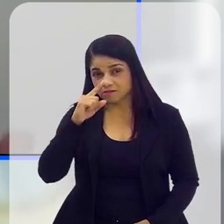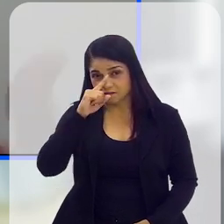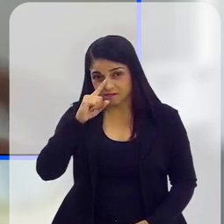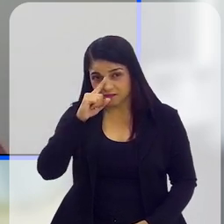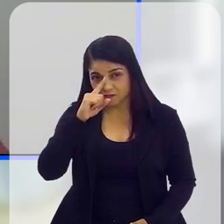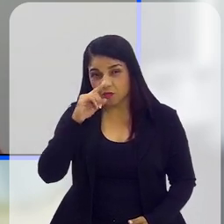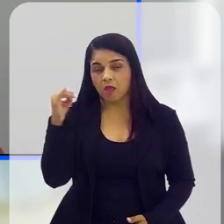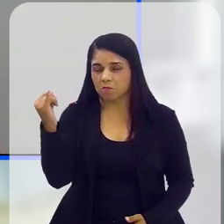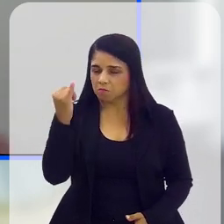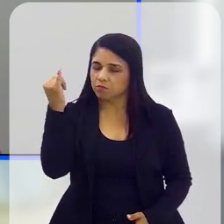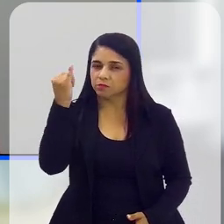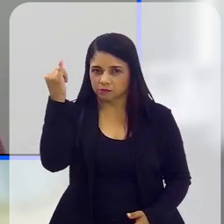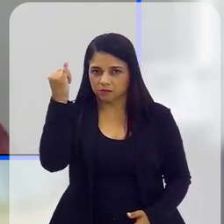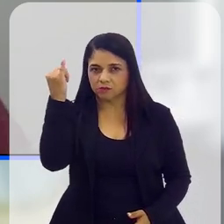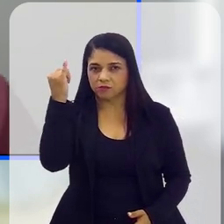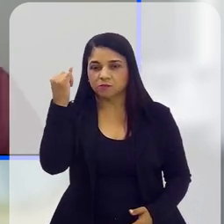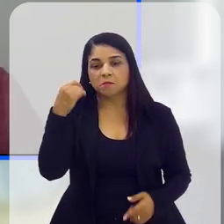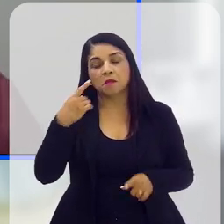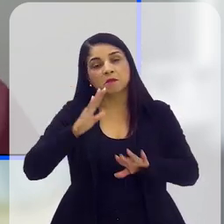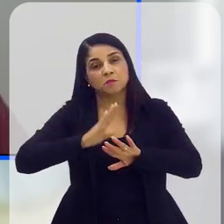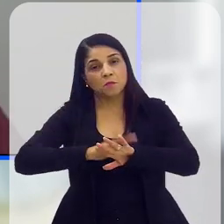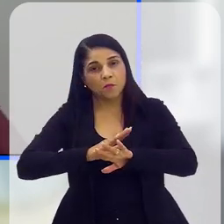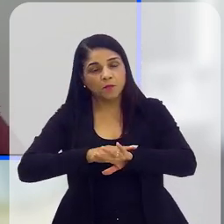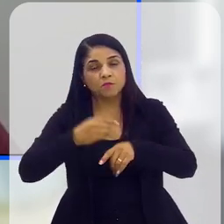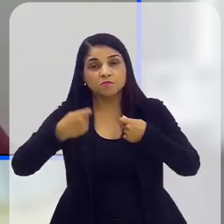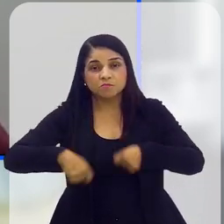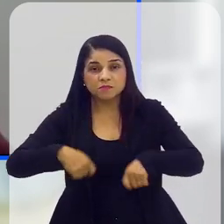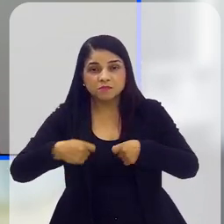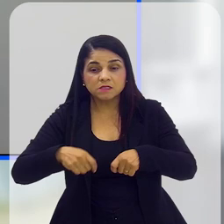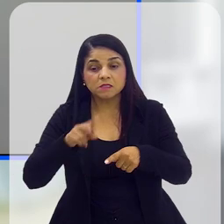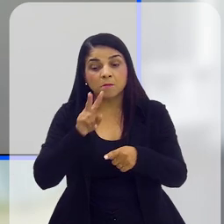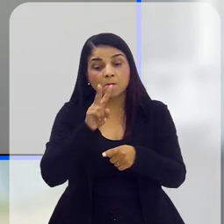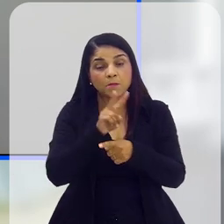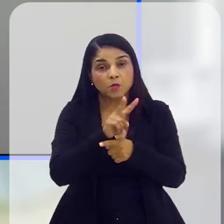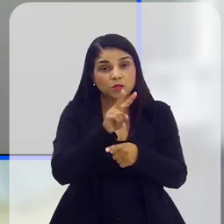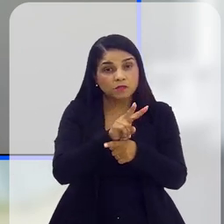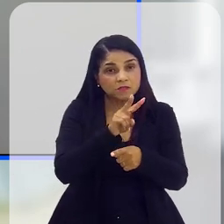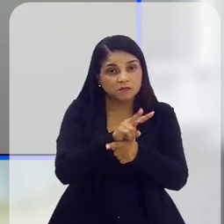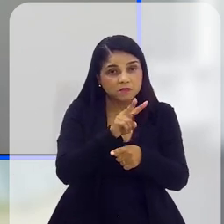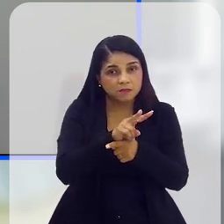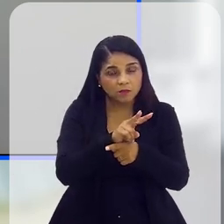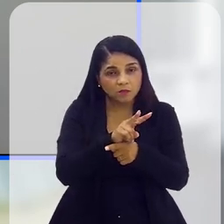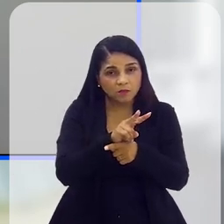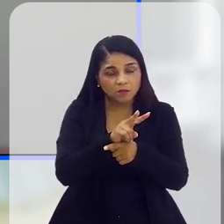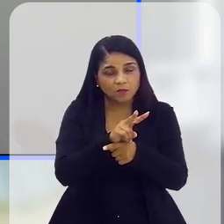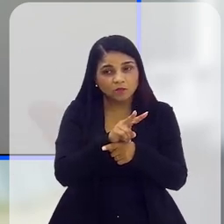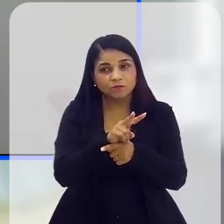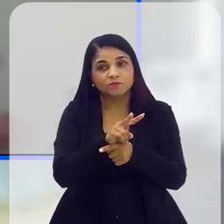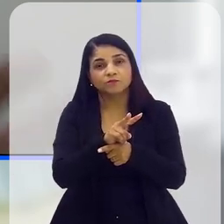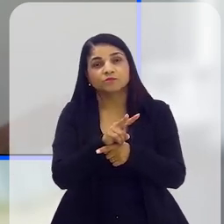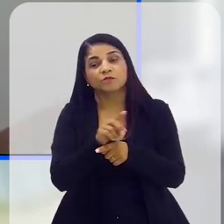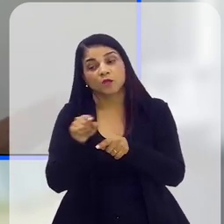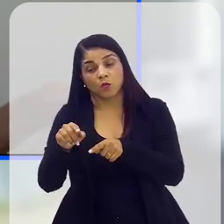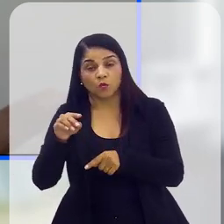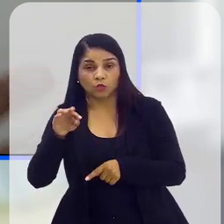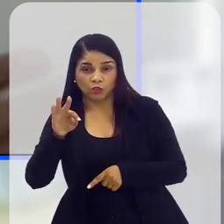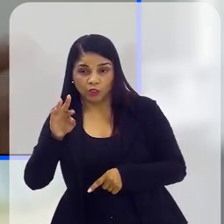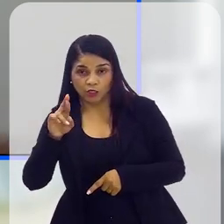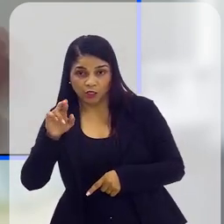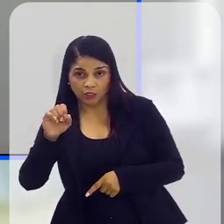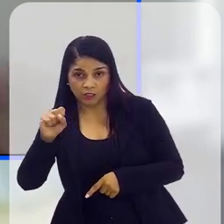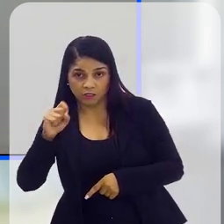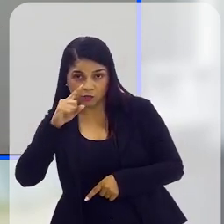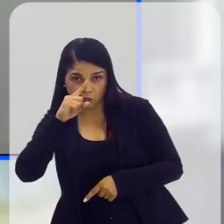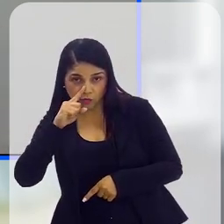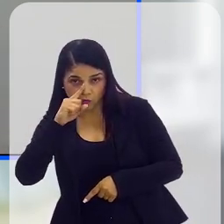mas, claro, em algum momento, a gente precisa falar dos fatores de proteção, porque, do mesmo jeito que os fatores de